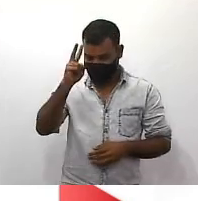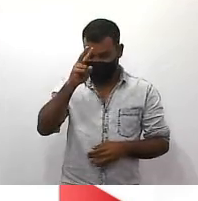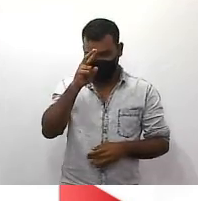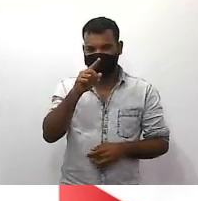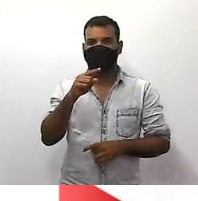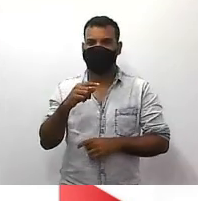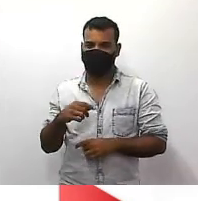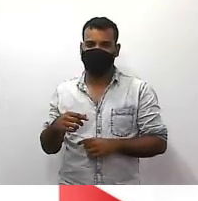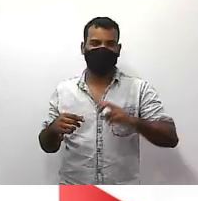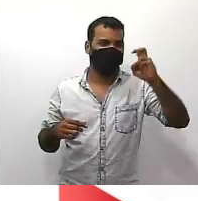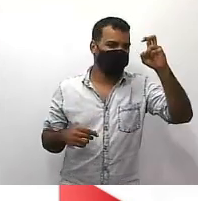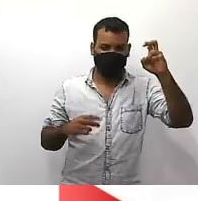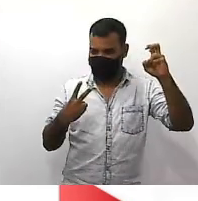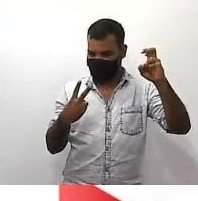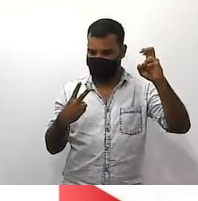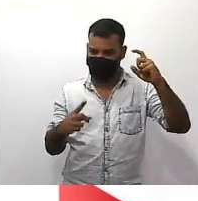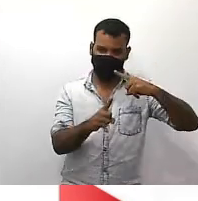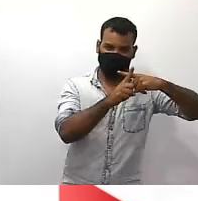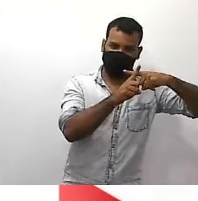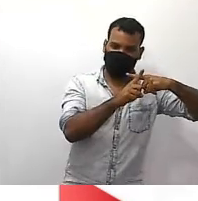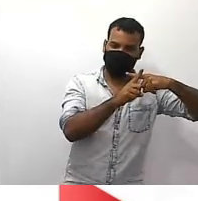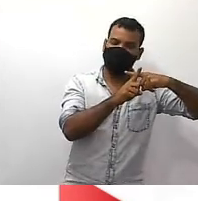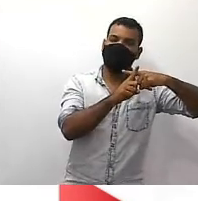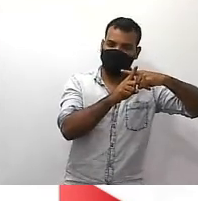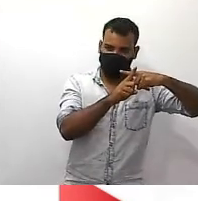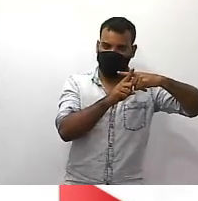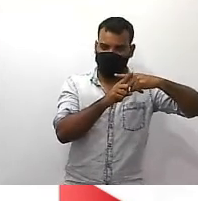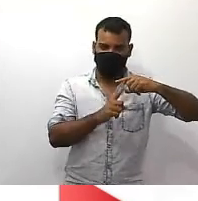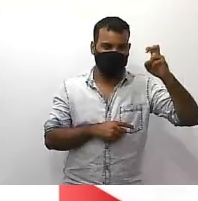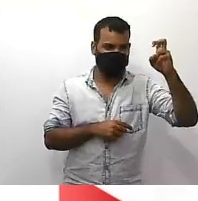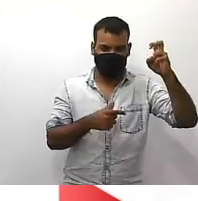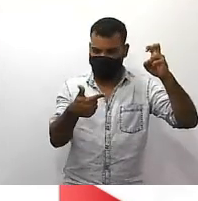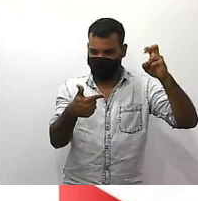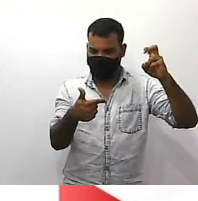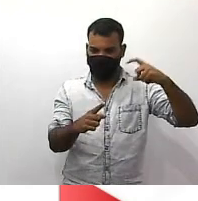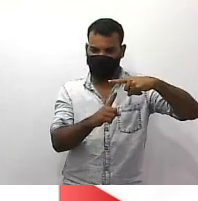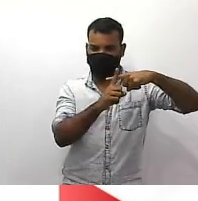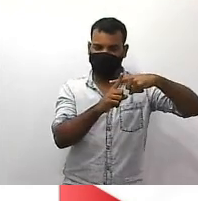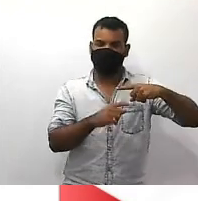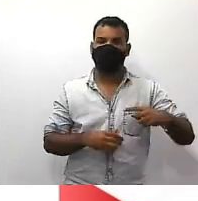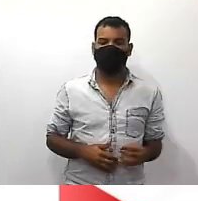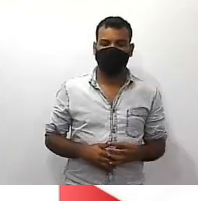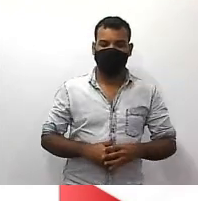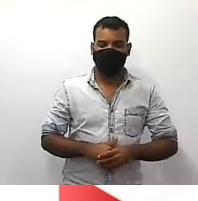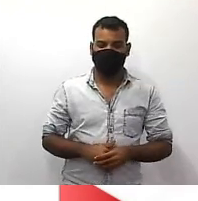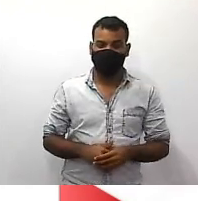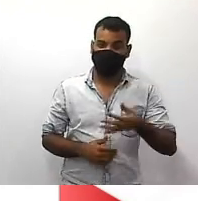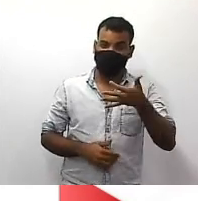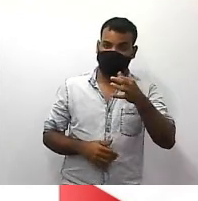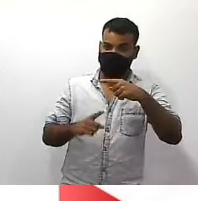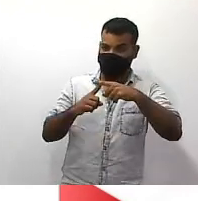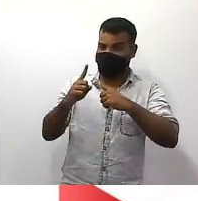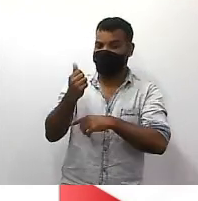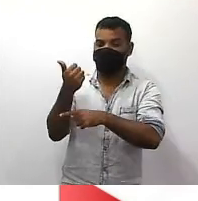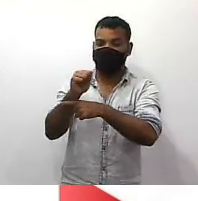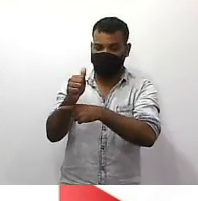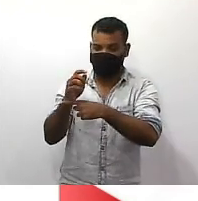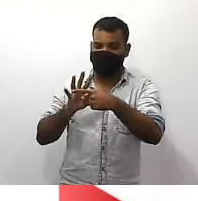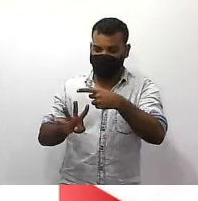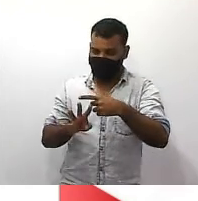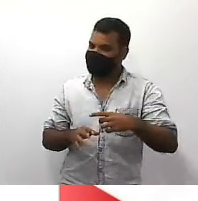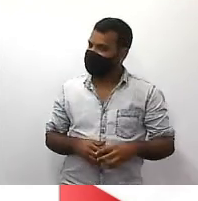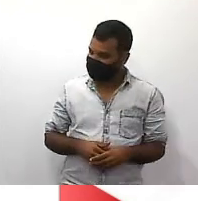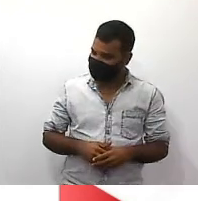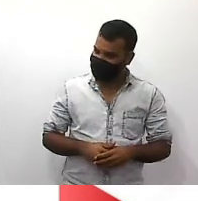denominador vezes o inteiro mais o numerador então 2 vezes 5 10 mais 1 11 tá sobre